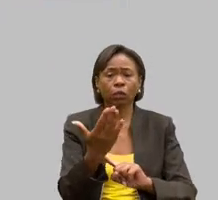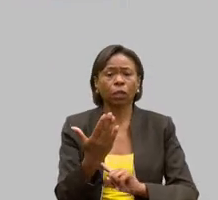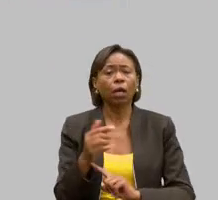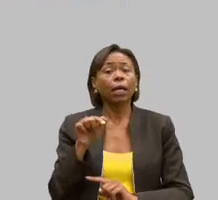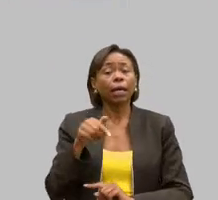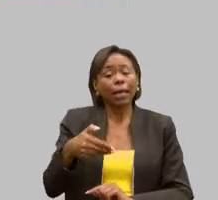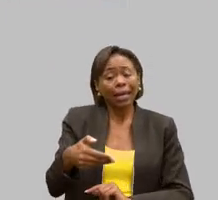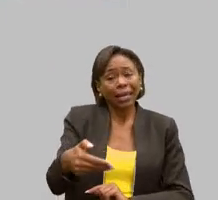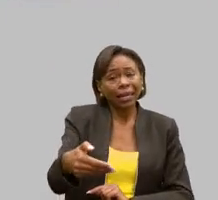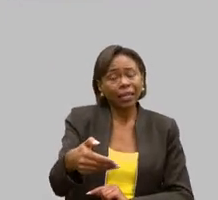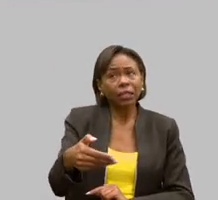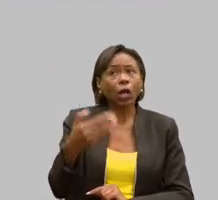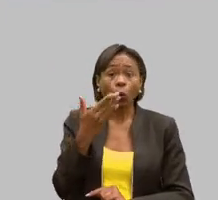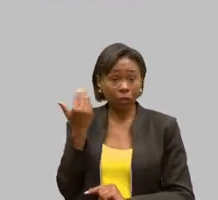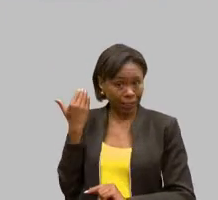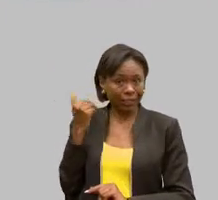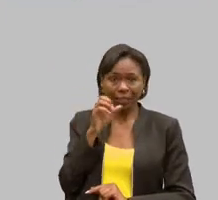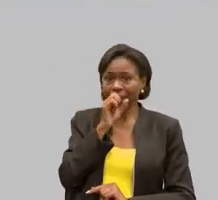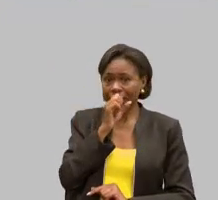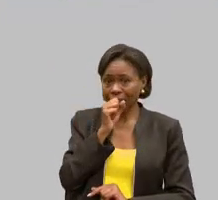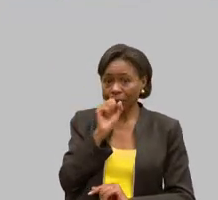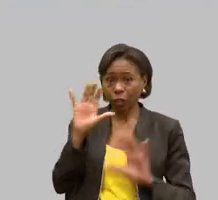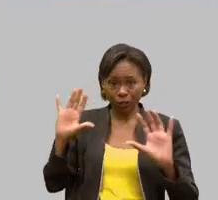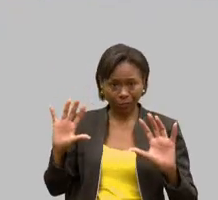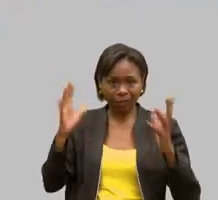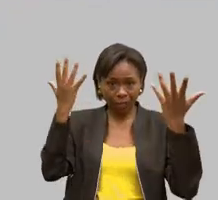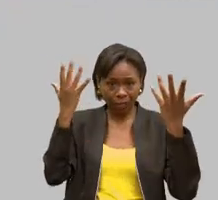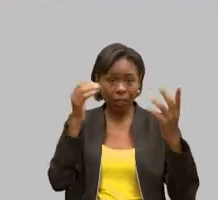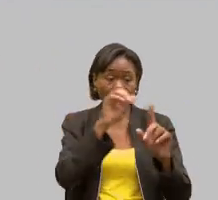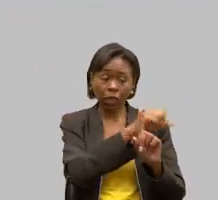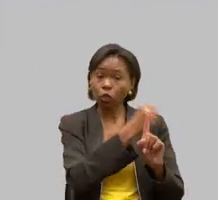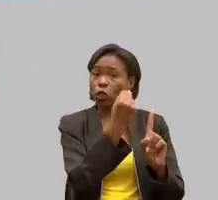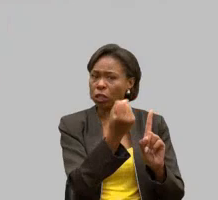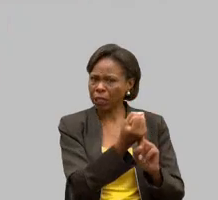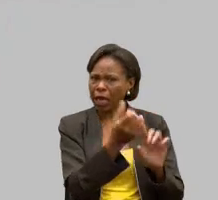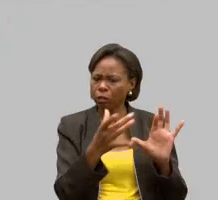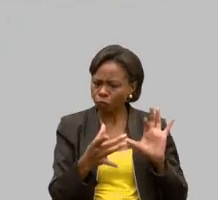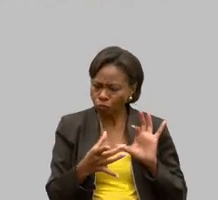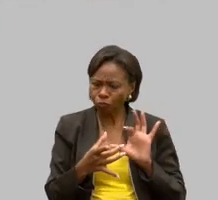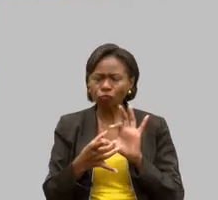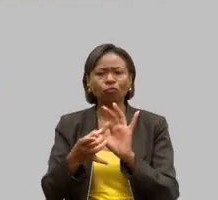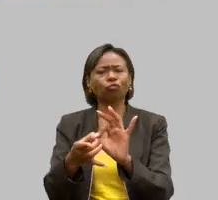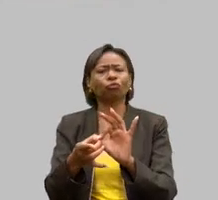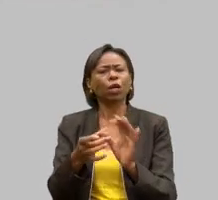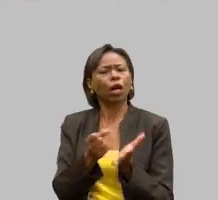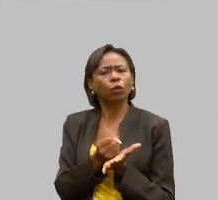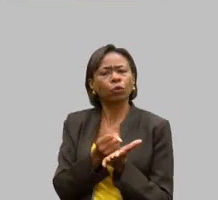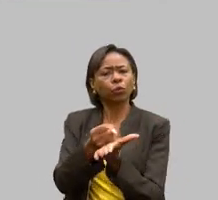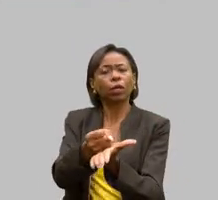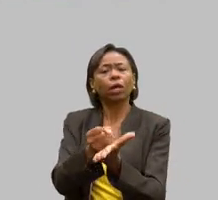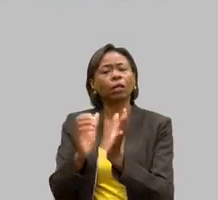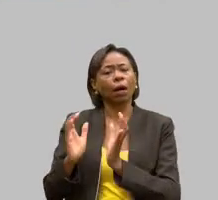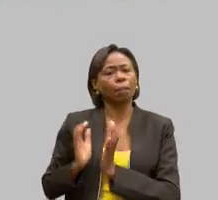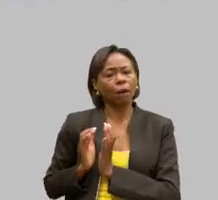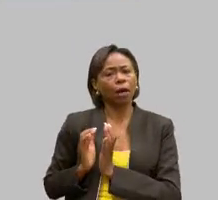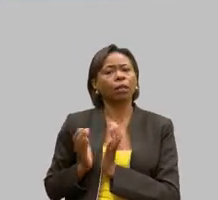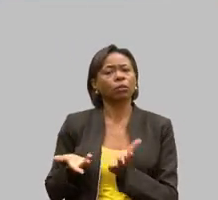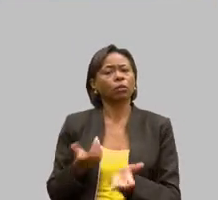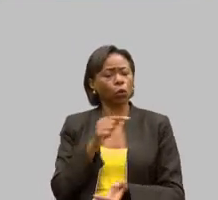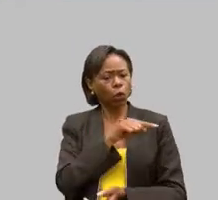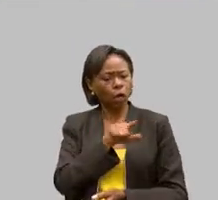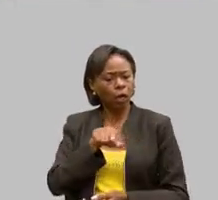a gente estava em uma festa e a sociedade estava dando a mão na PAI, sendo voluntário, tem pessoas que trabalharam, teve